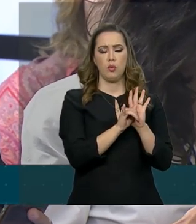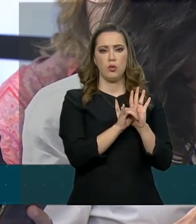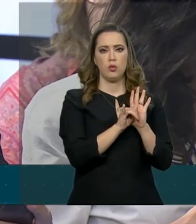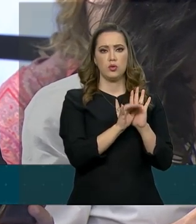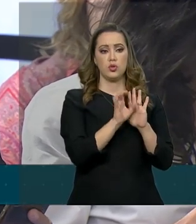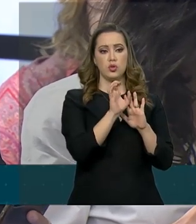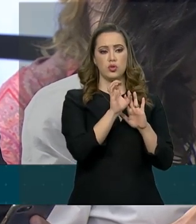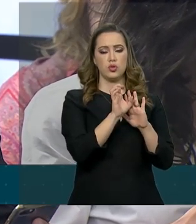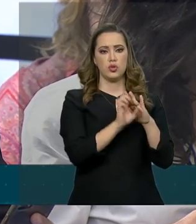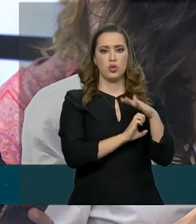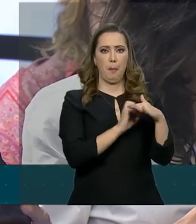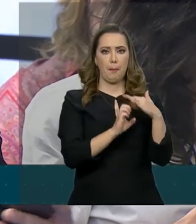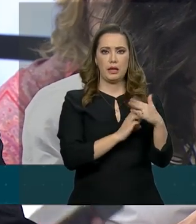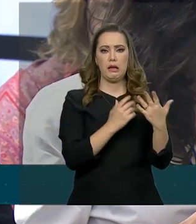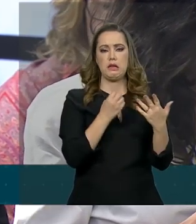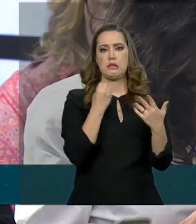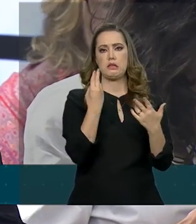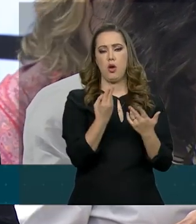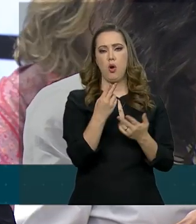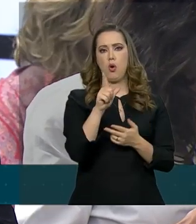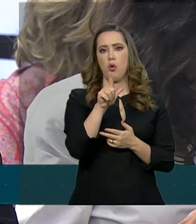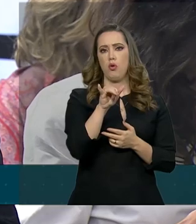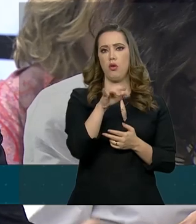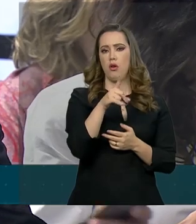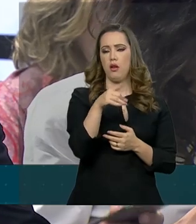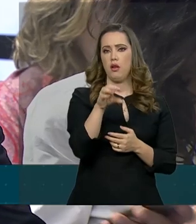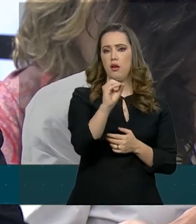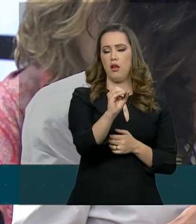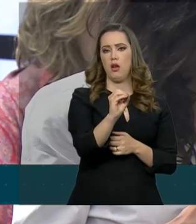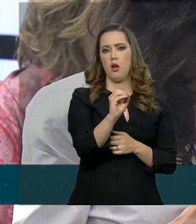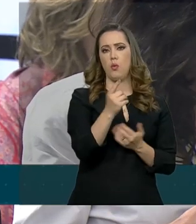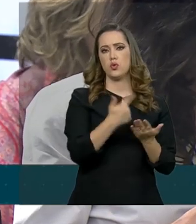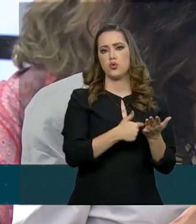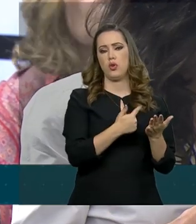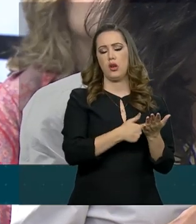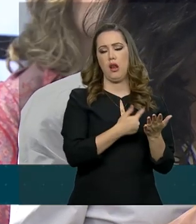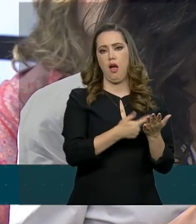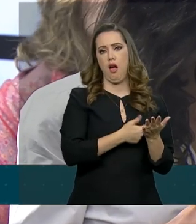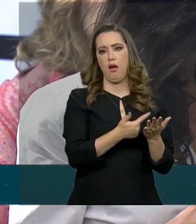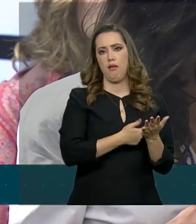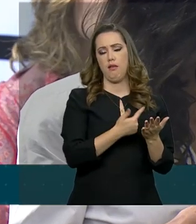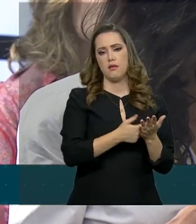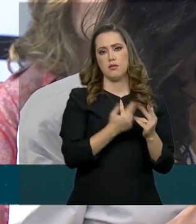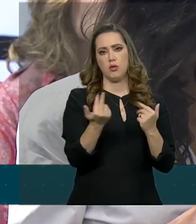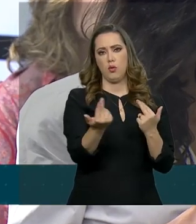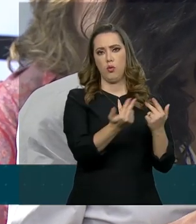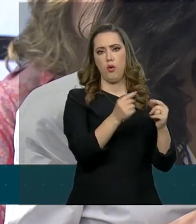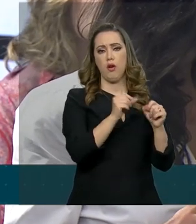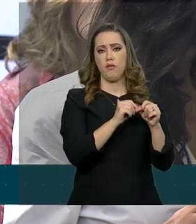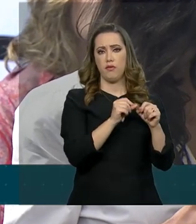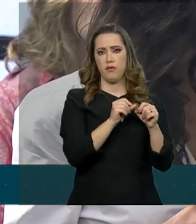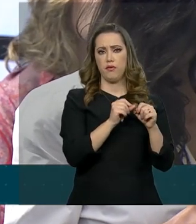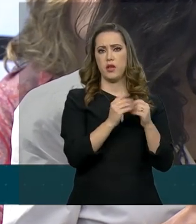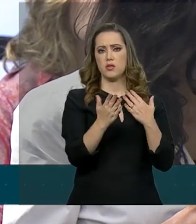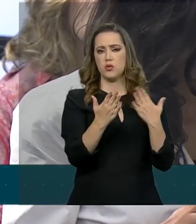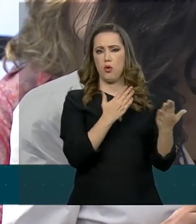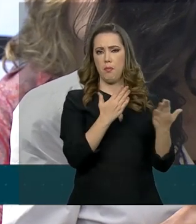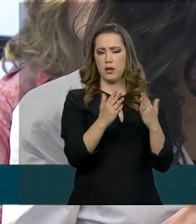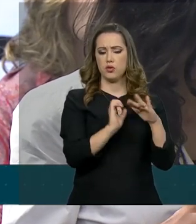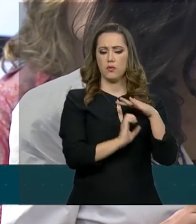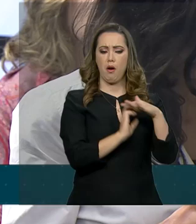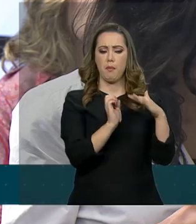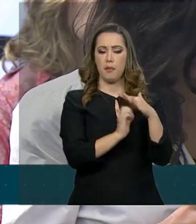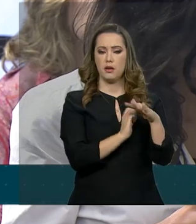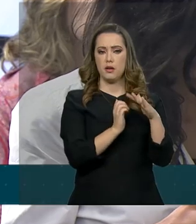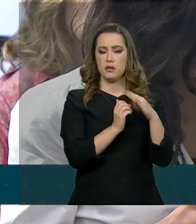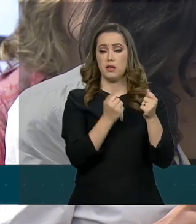públicas, leilões, em jornais diários, assim como ele fez no caso dos balanços de empresas